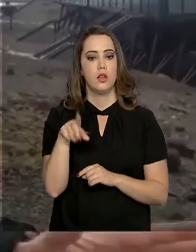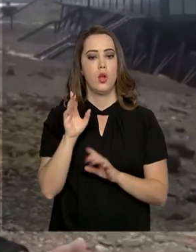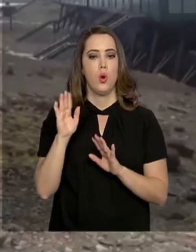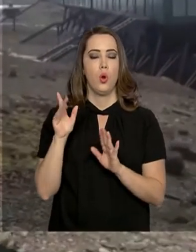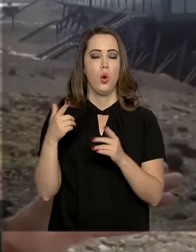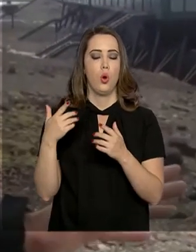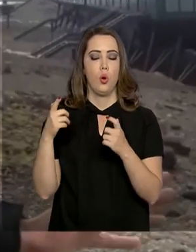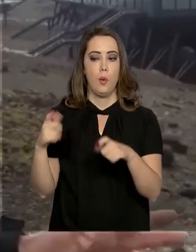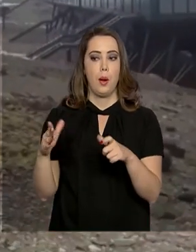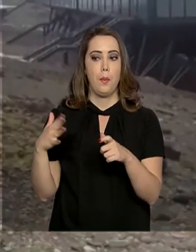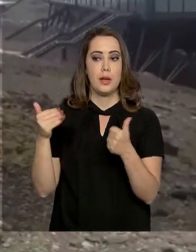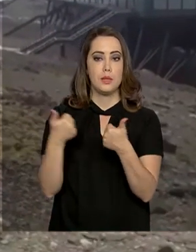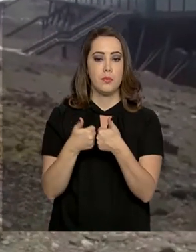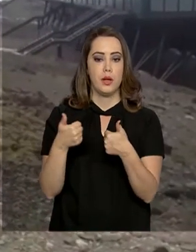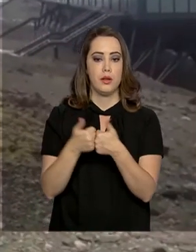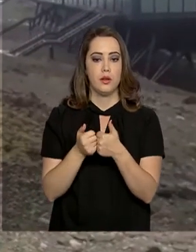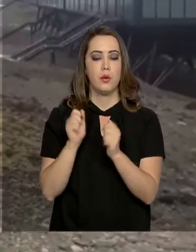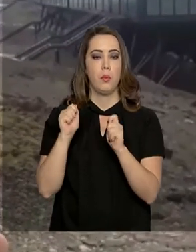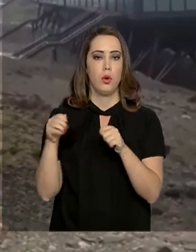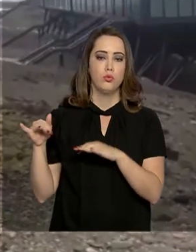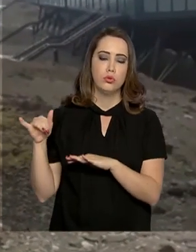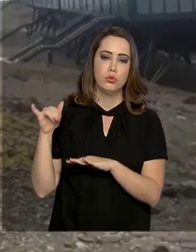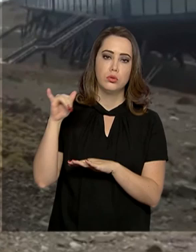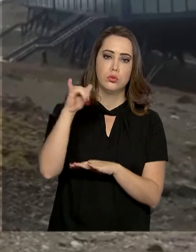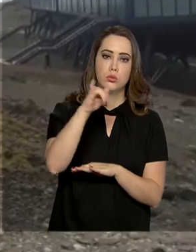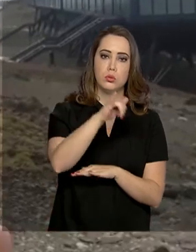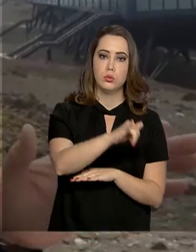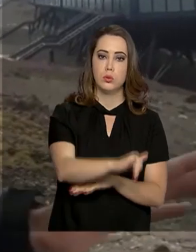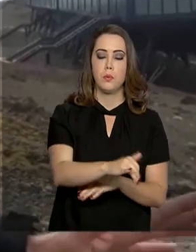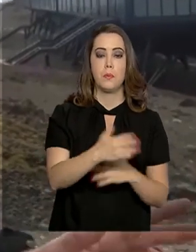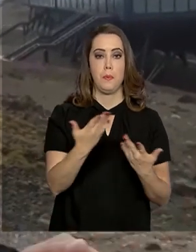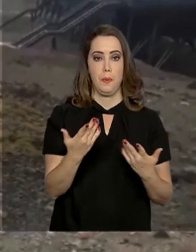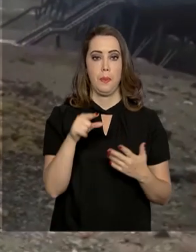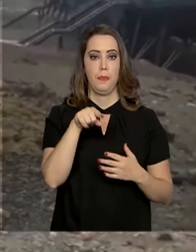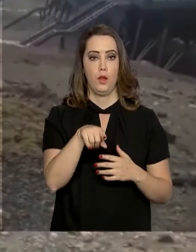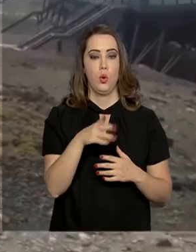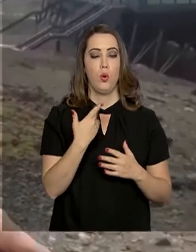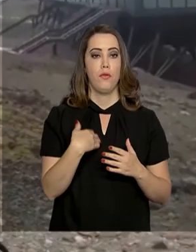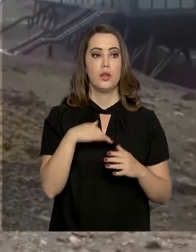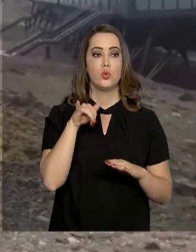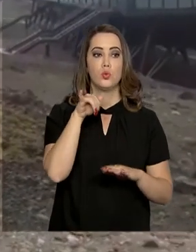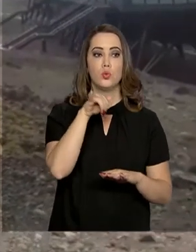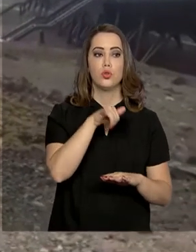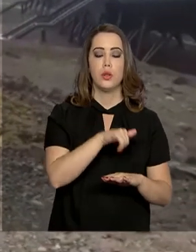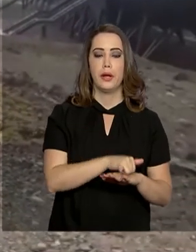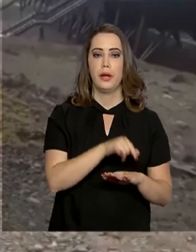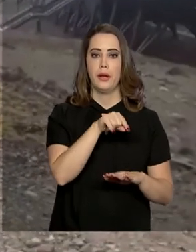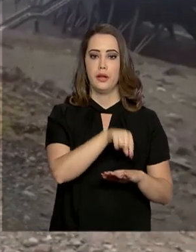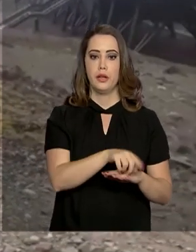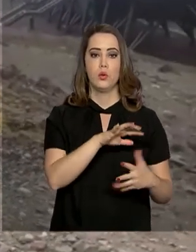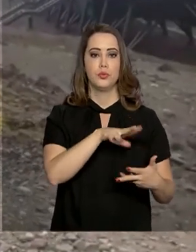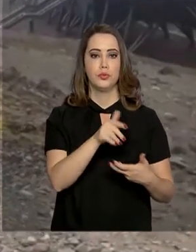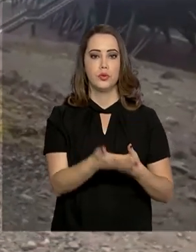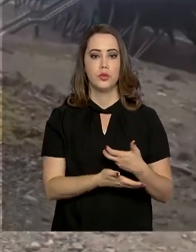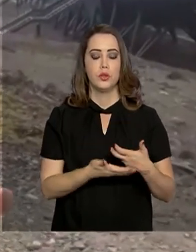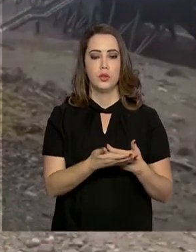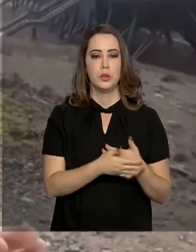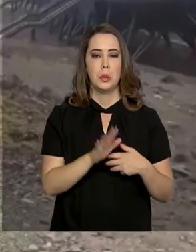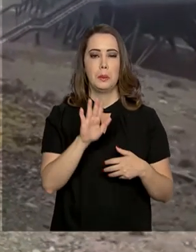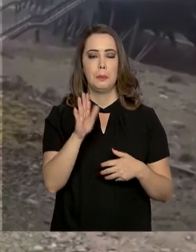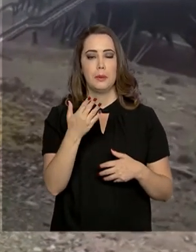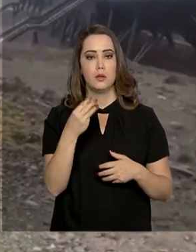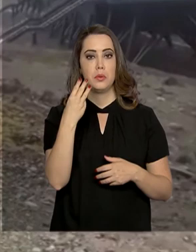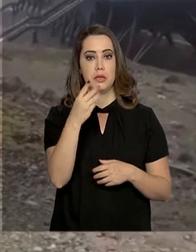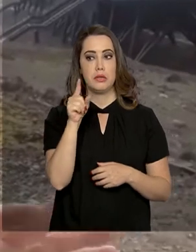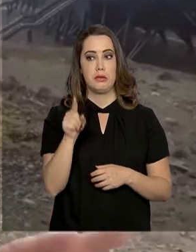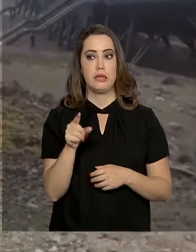ponto mais próximo para realizar essa travessia para a Antártica. O pouso na base de Frey, já aqui no continente gelado, está previsto para as